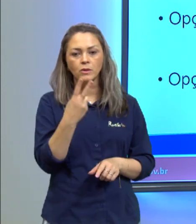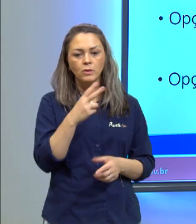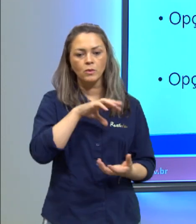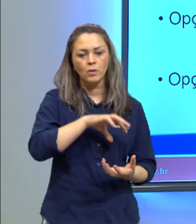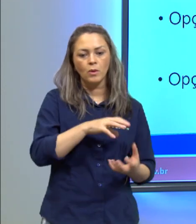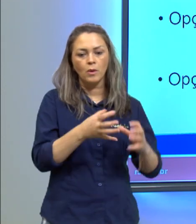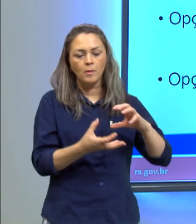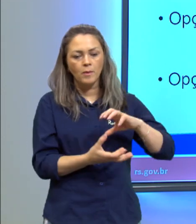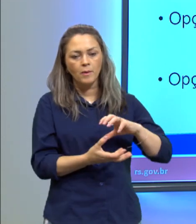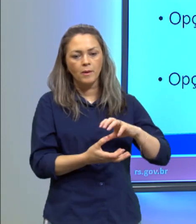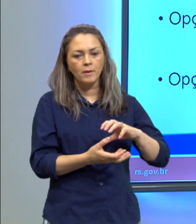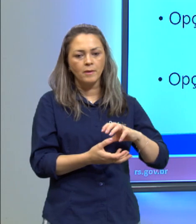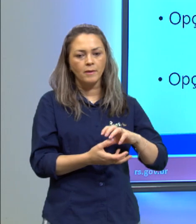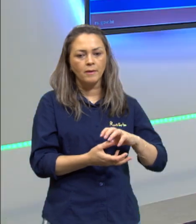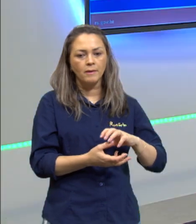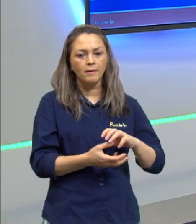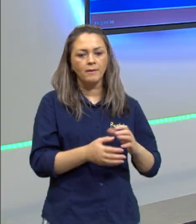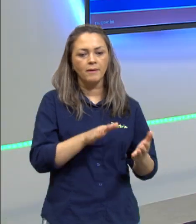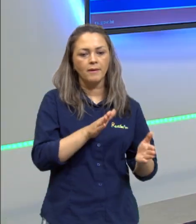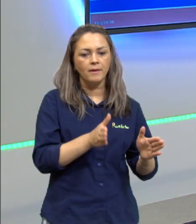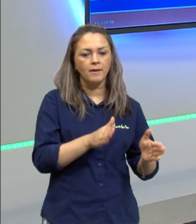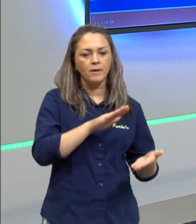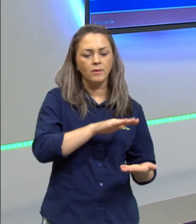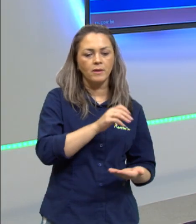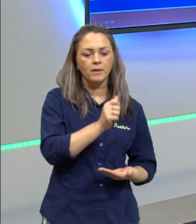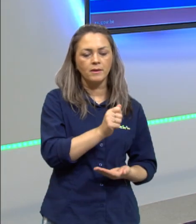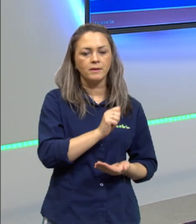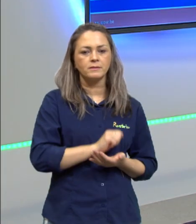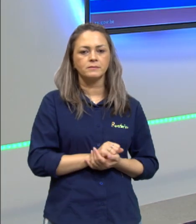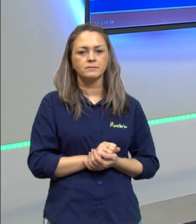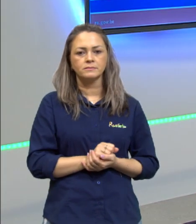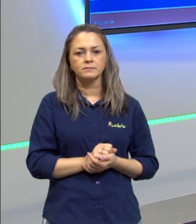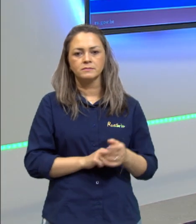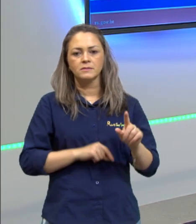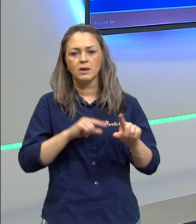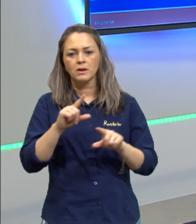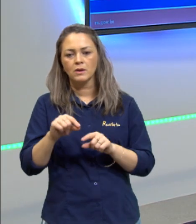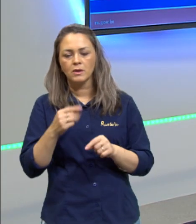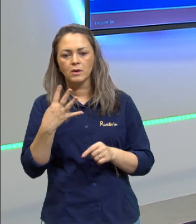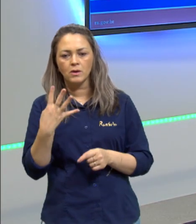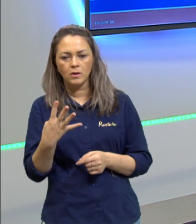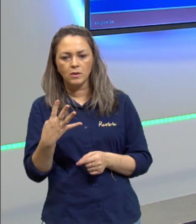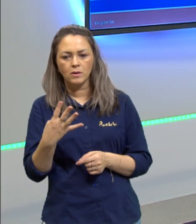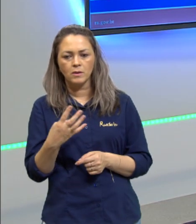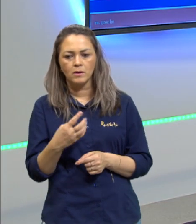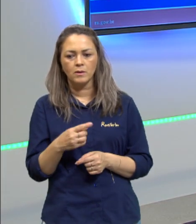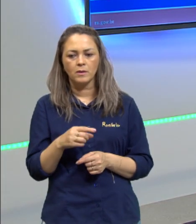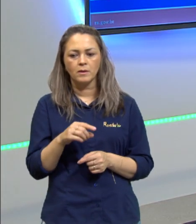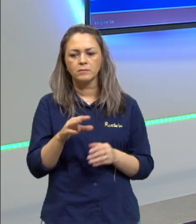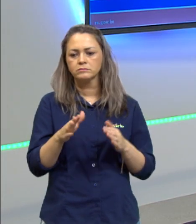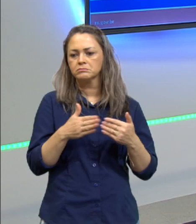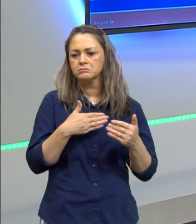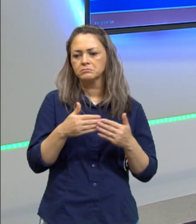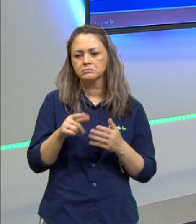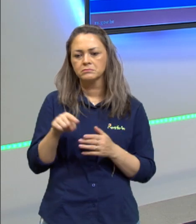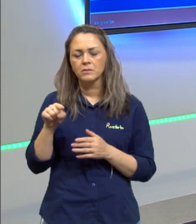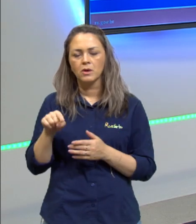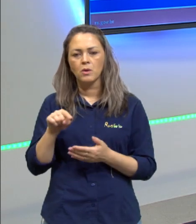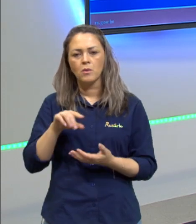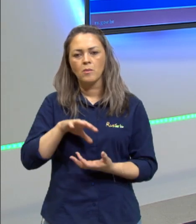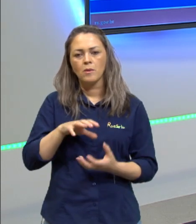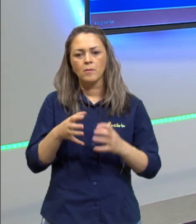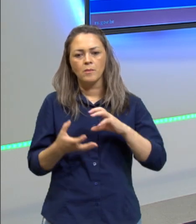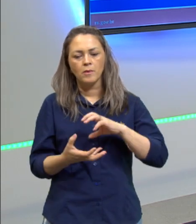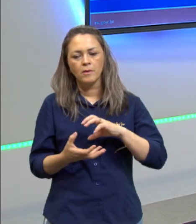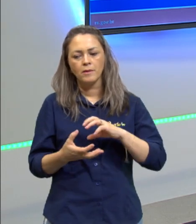da urna A na opção 4 passar aleatoriamente uma bola